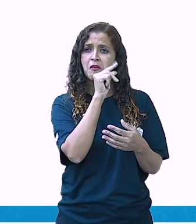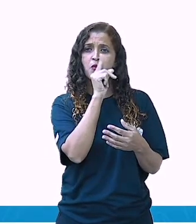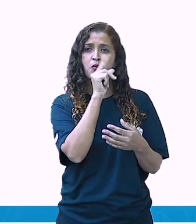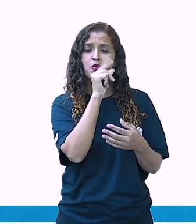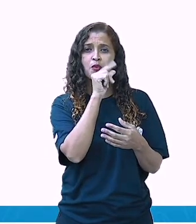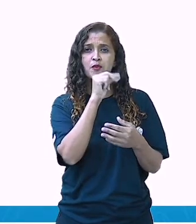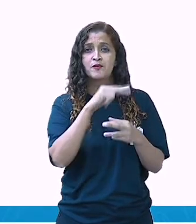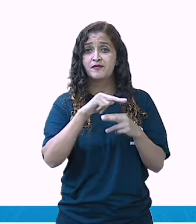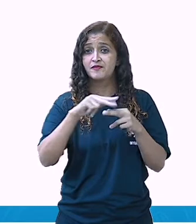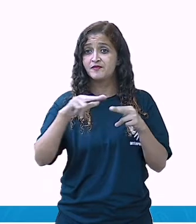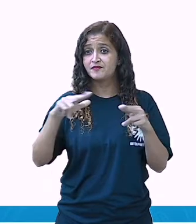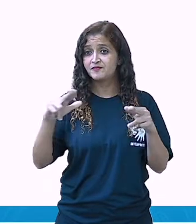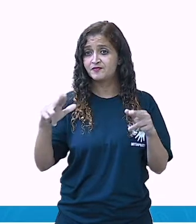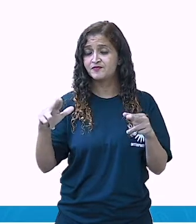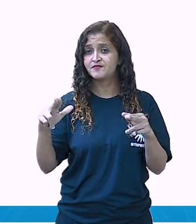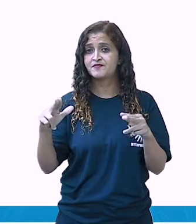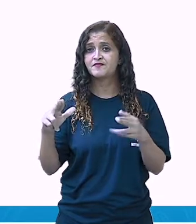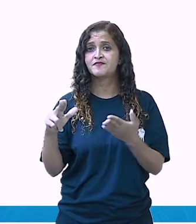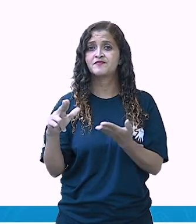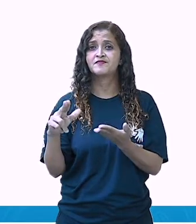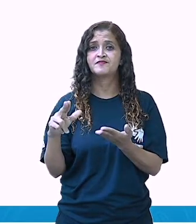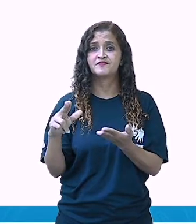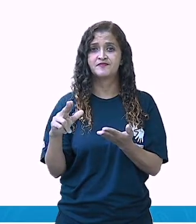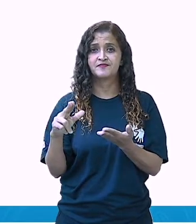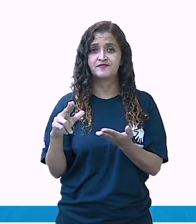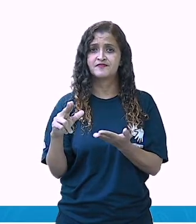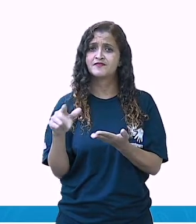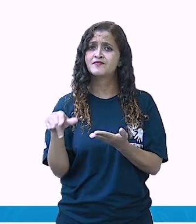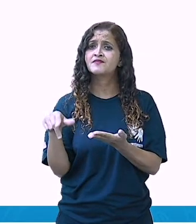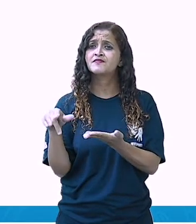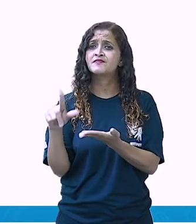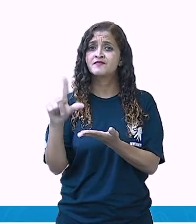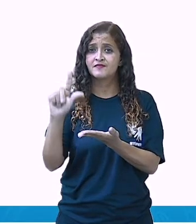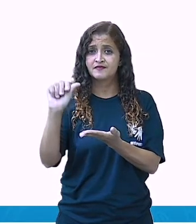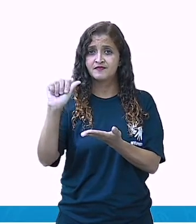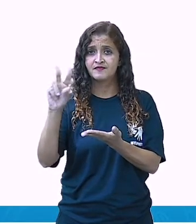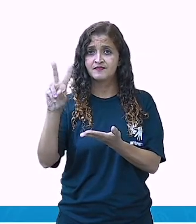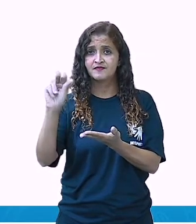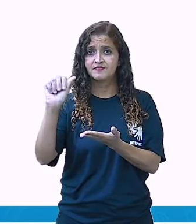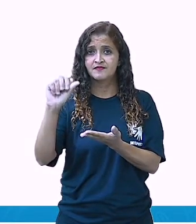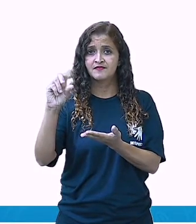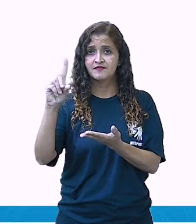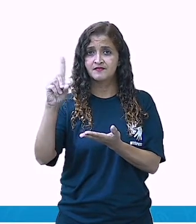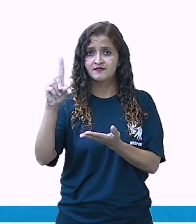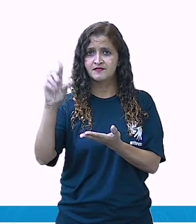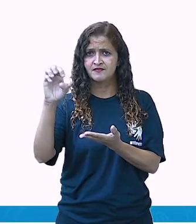Lavadeiras e passarinhos. Olha aqui, lavadeiras e passarinhos.